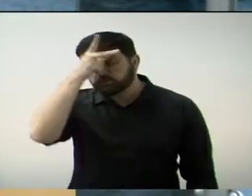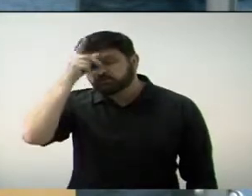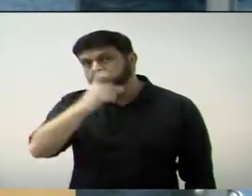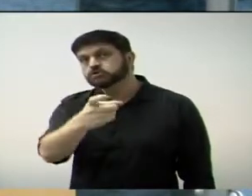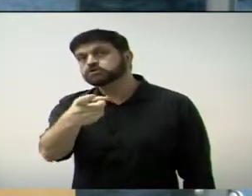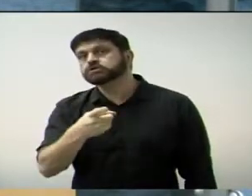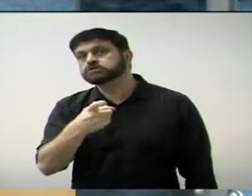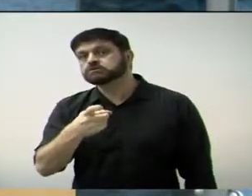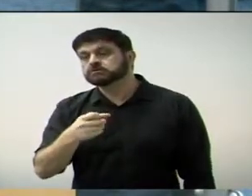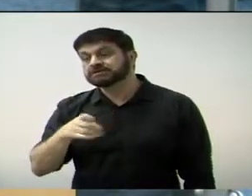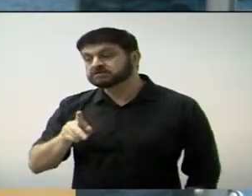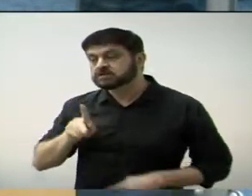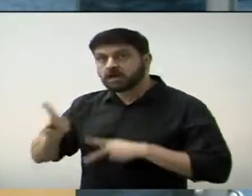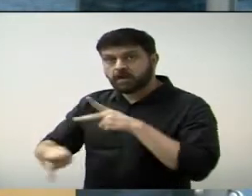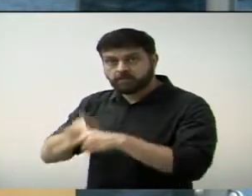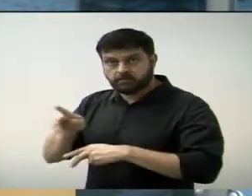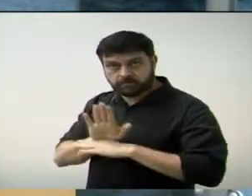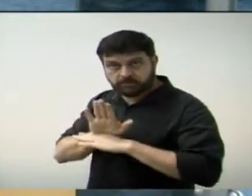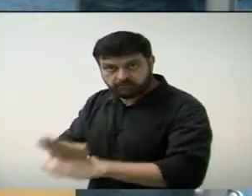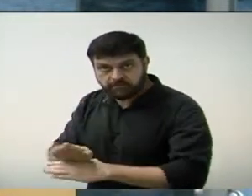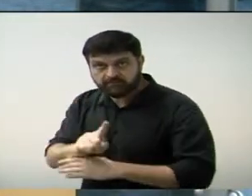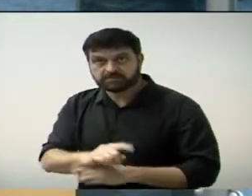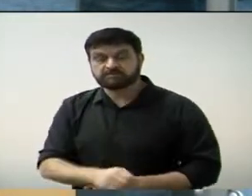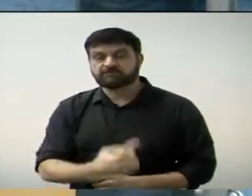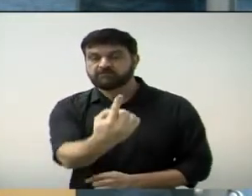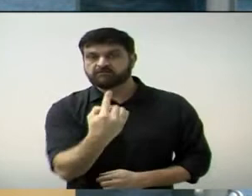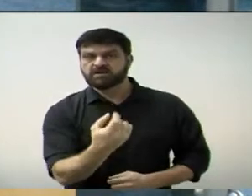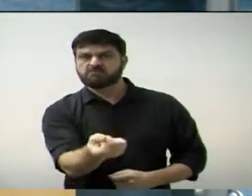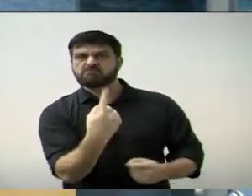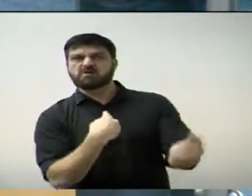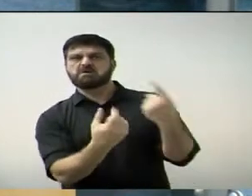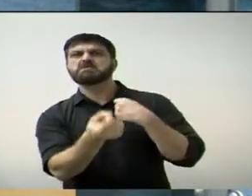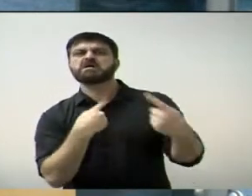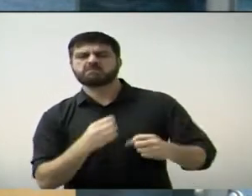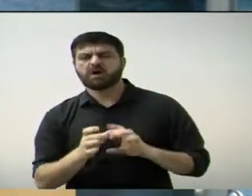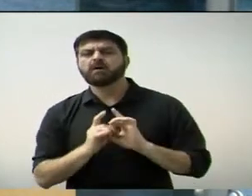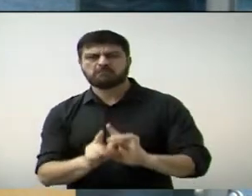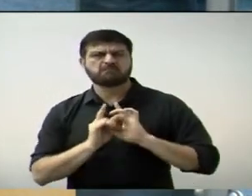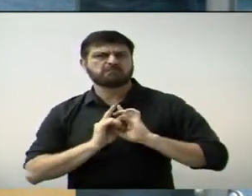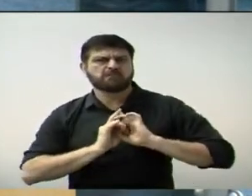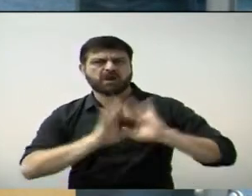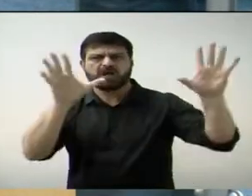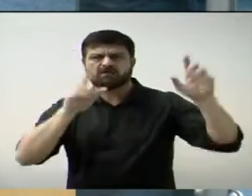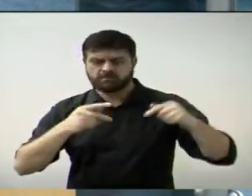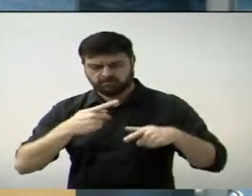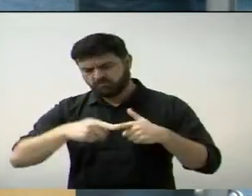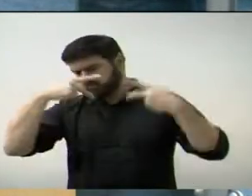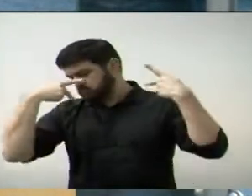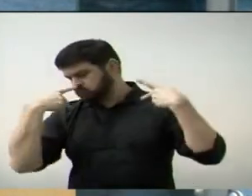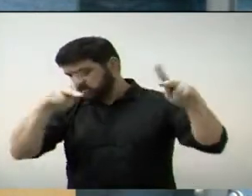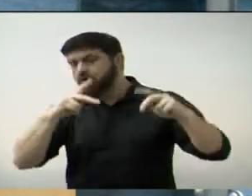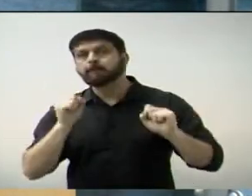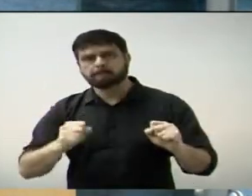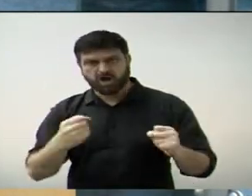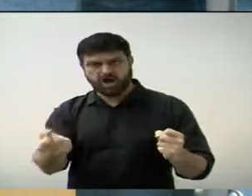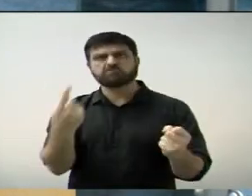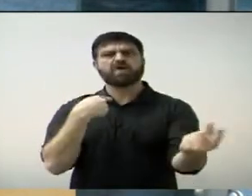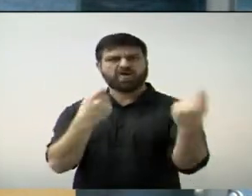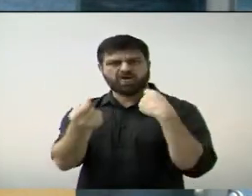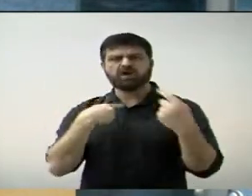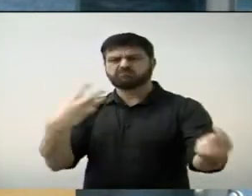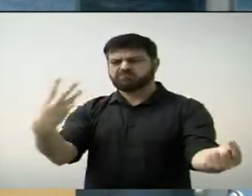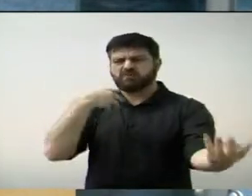se defender a população, você vai continuar mandando gente aqui falar, você pode mandar que eu vou continuar defendendo. Eu vou socar o pau, eu não tenho medo.